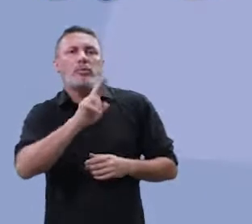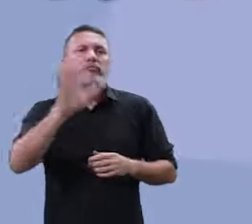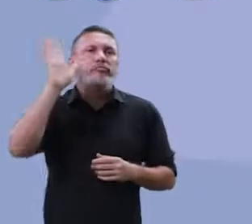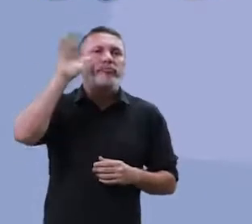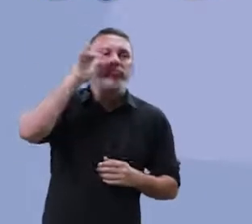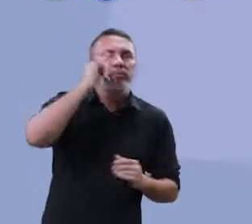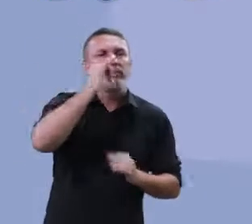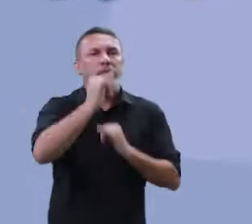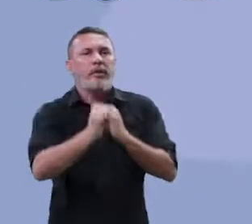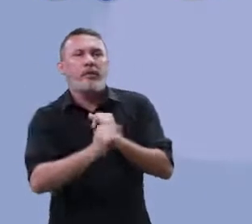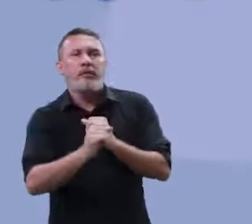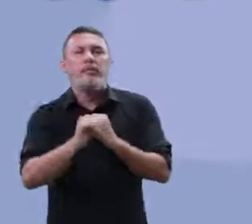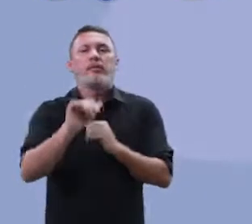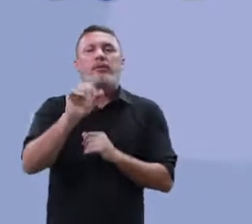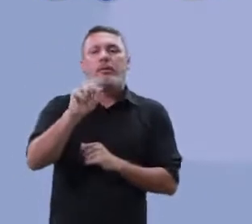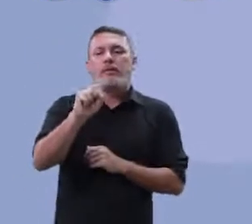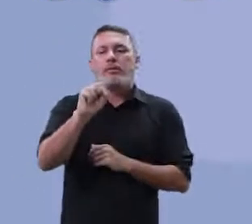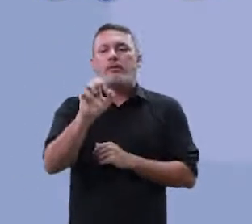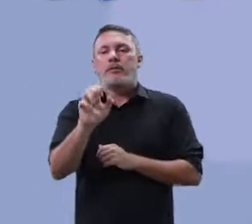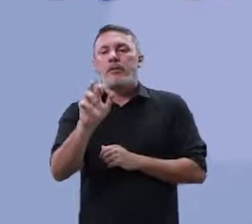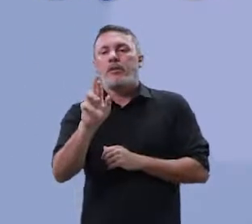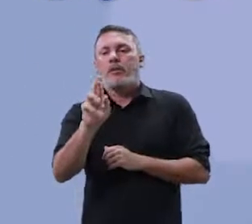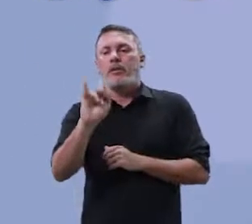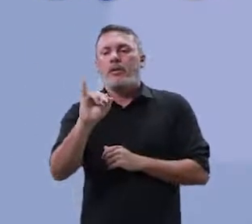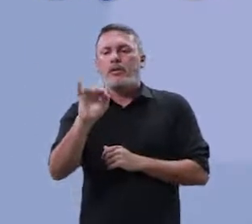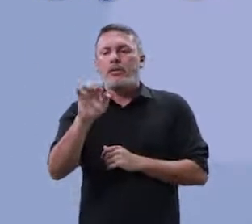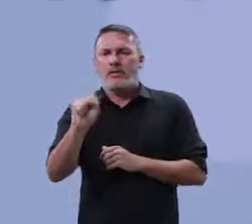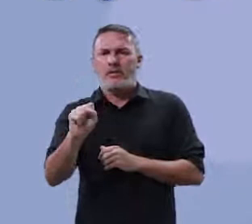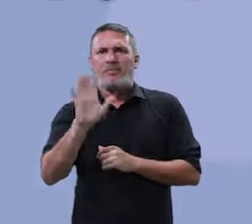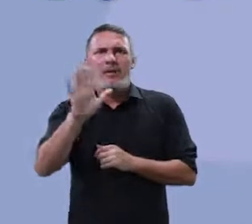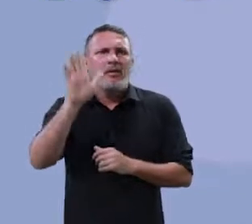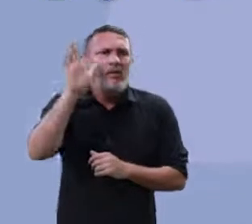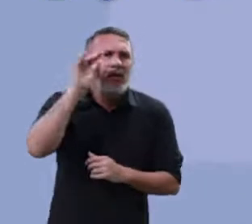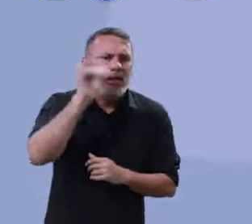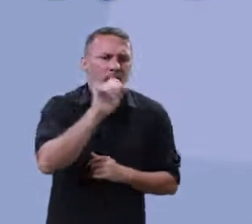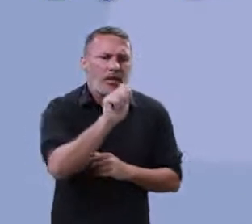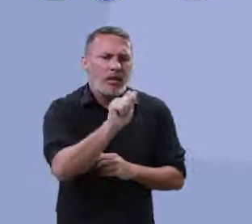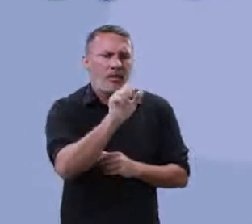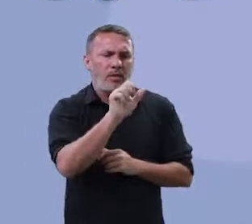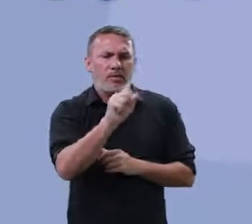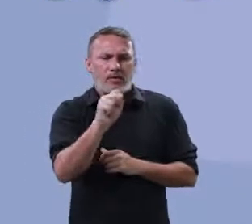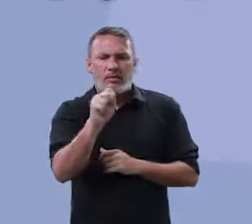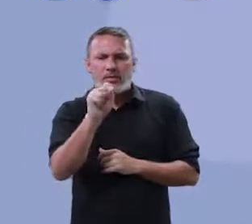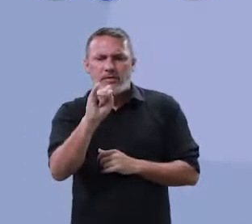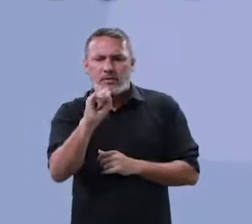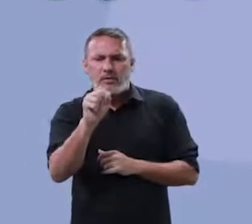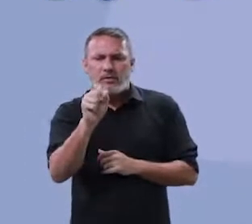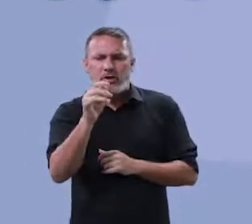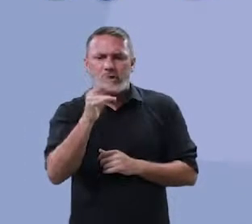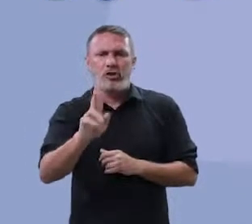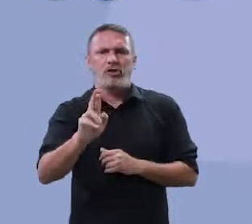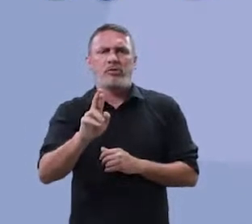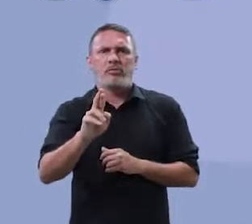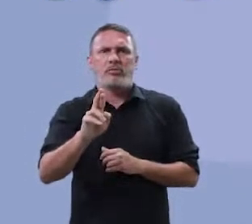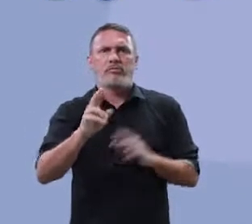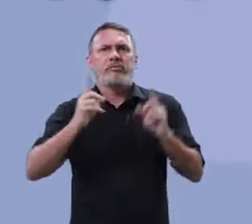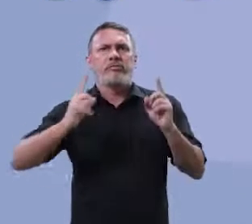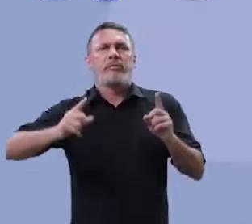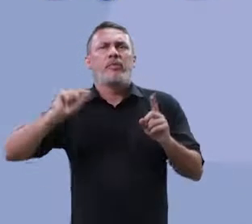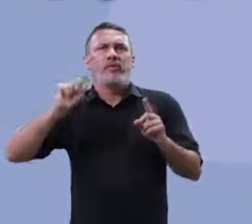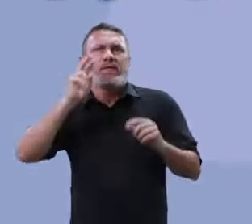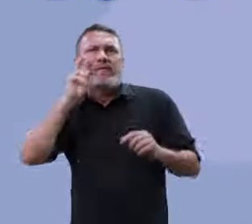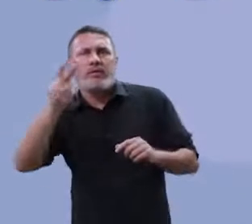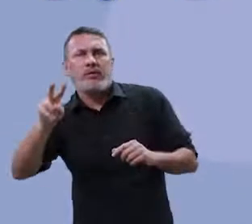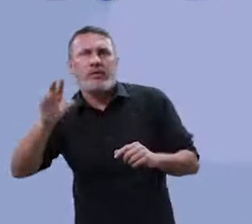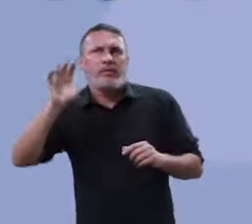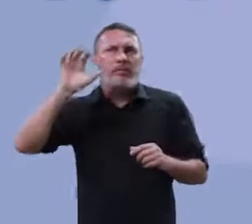para assistir séries. Opa! O verbo assistir, com o sentido de ver, ouvir, é transitivo